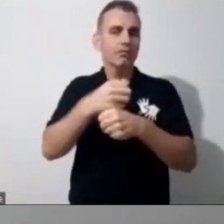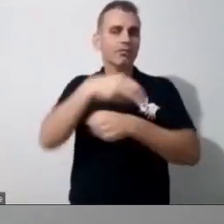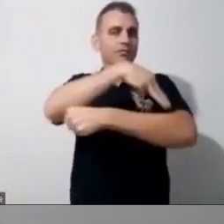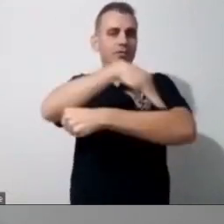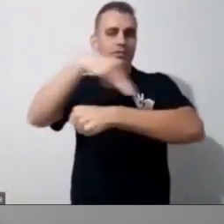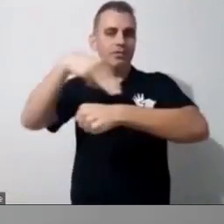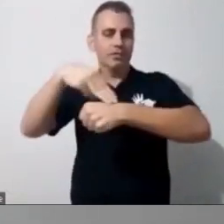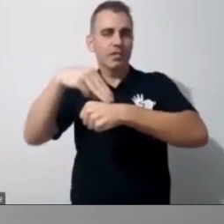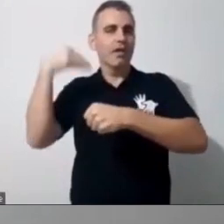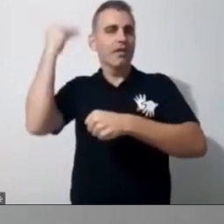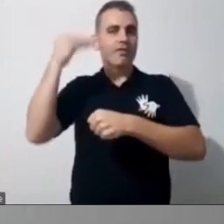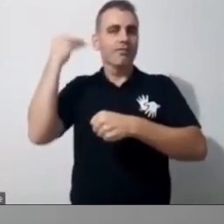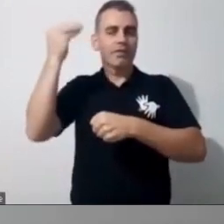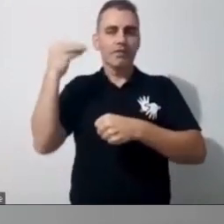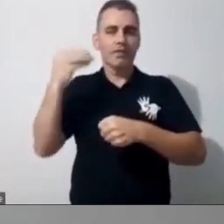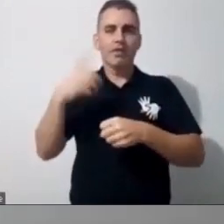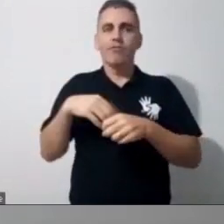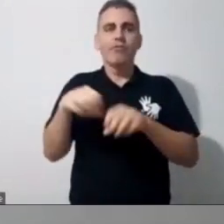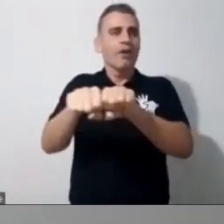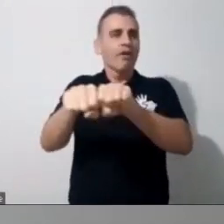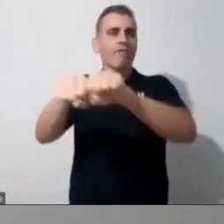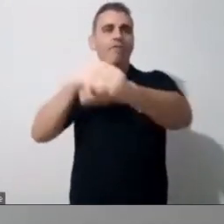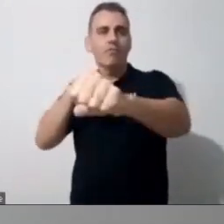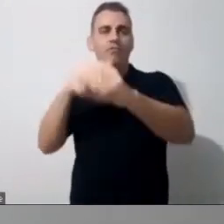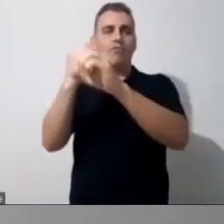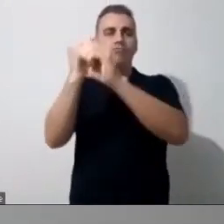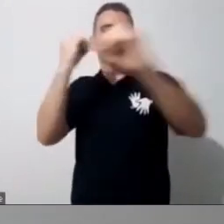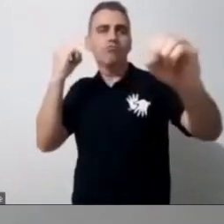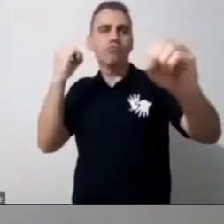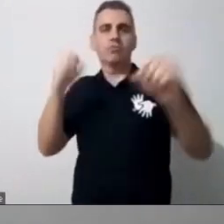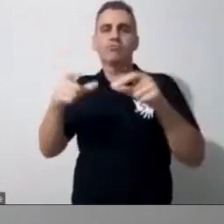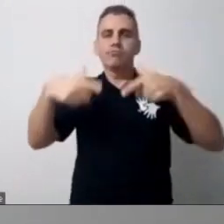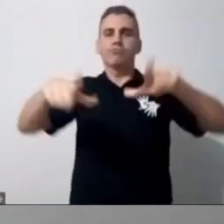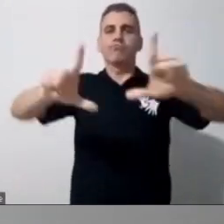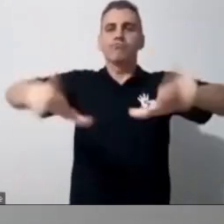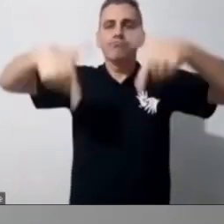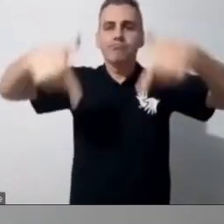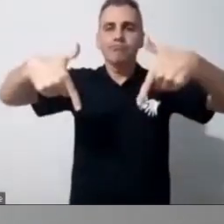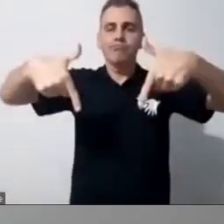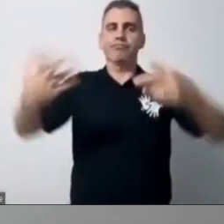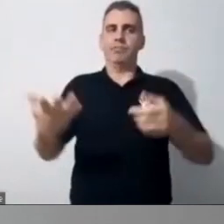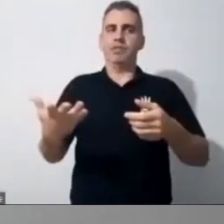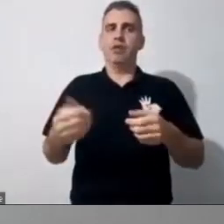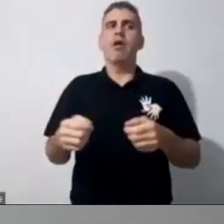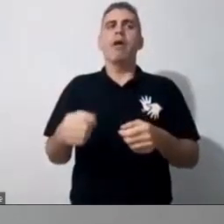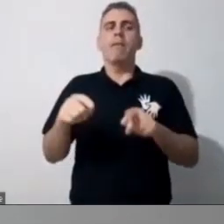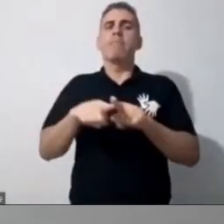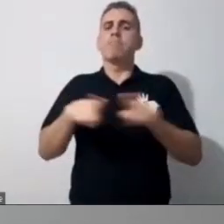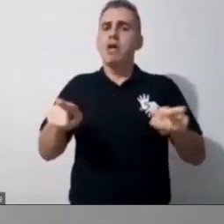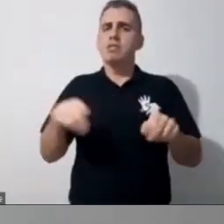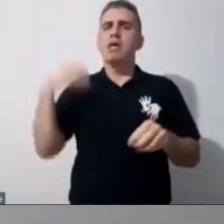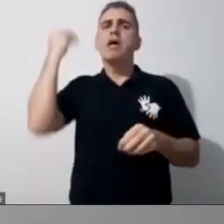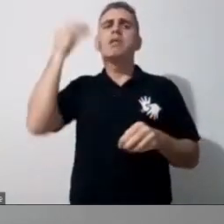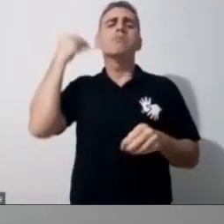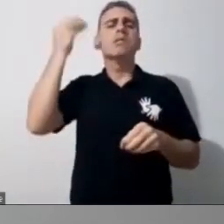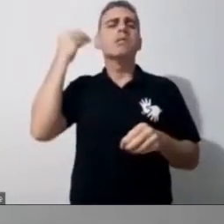adquiri, não foram os certificados e os cursos que eu tive. foi a experiência de pensar no que